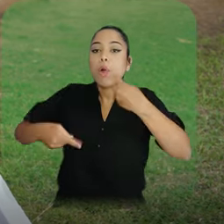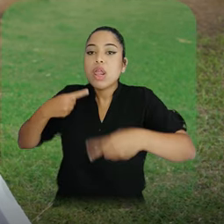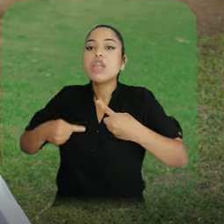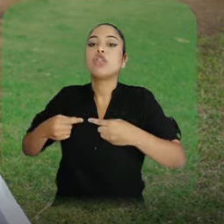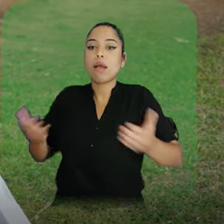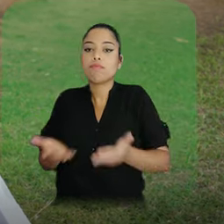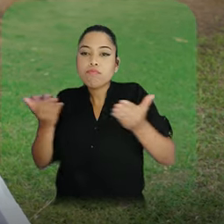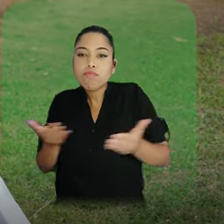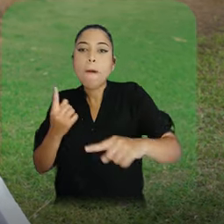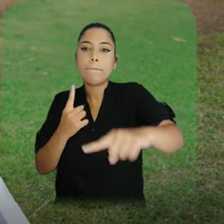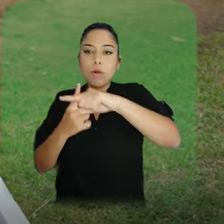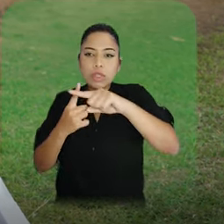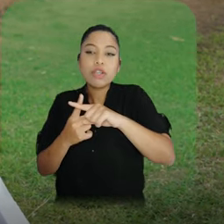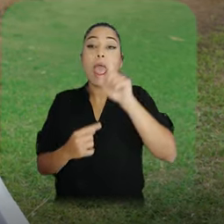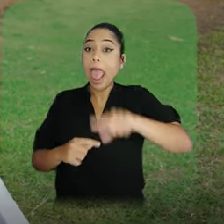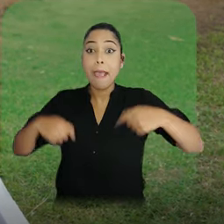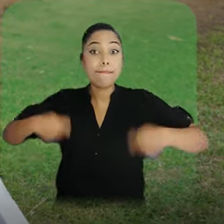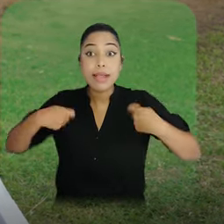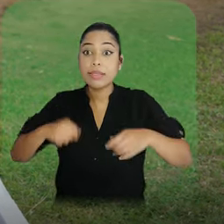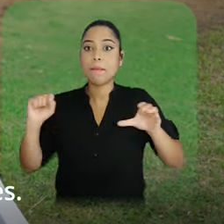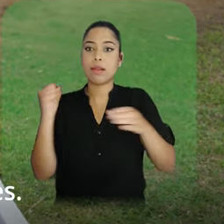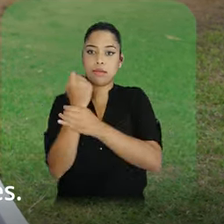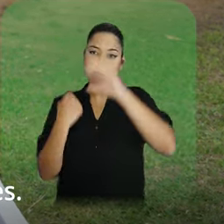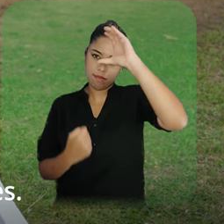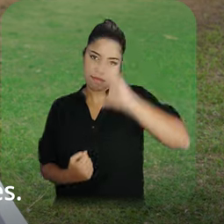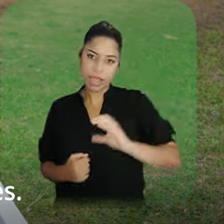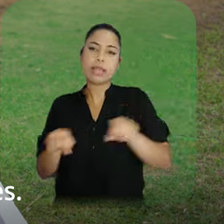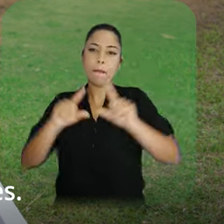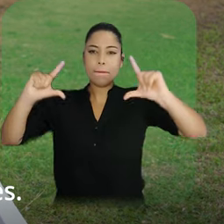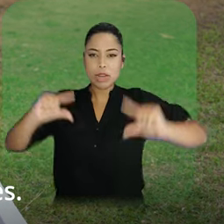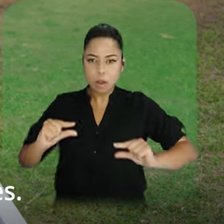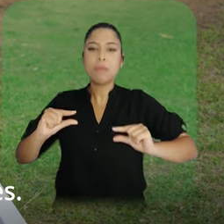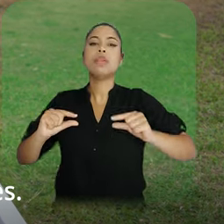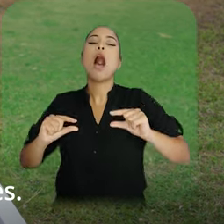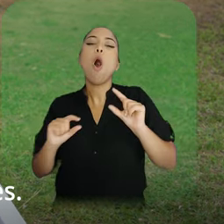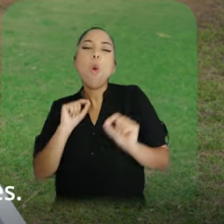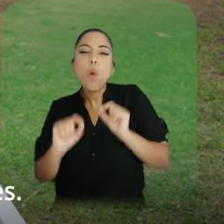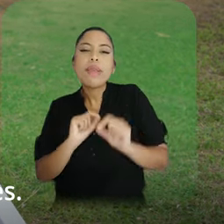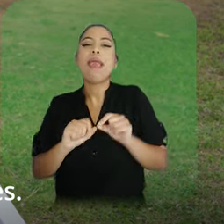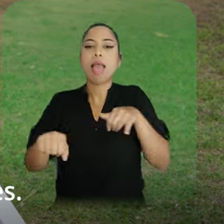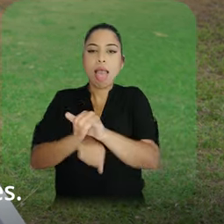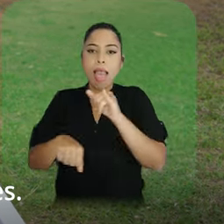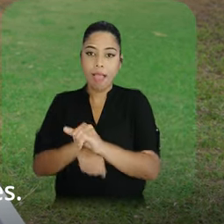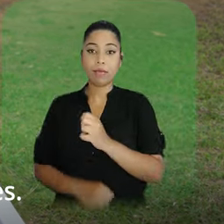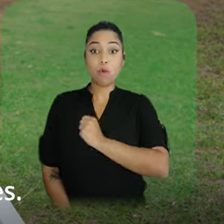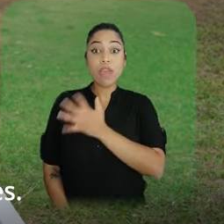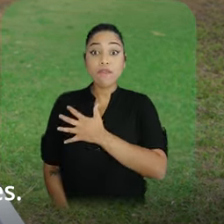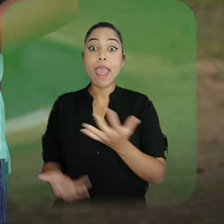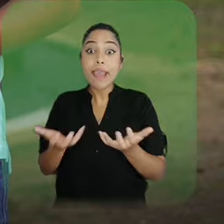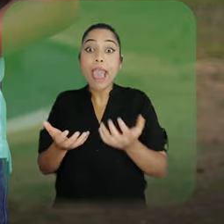fraudes nas políticas afirmativas, como o sistema de reserva de vagas, é essencial para garantir a cidadania e reduzir as